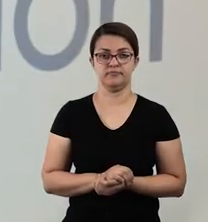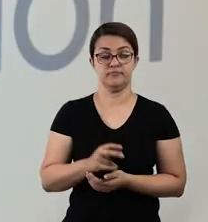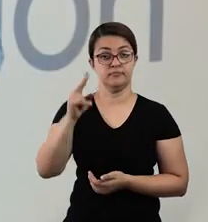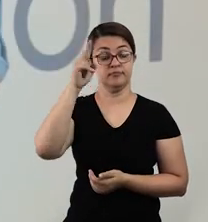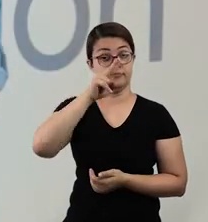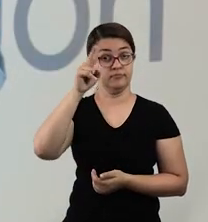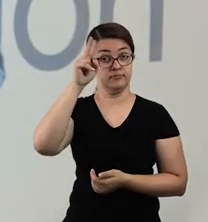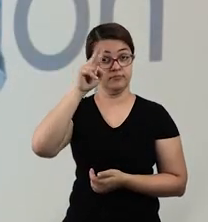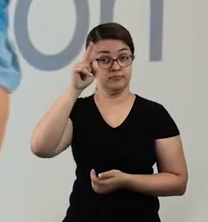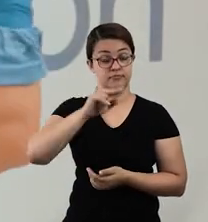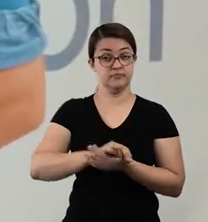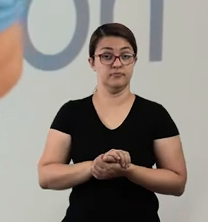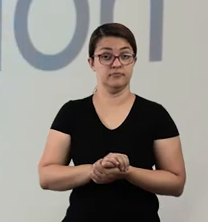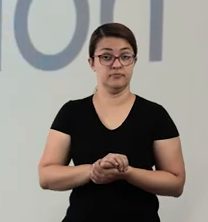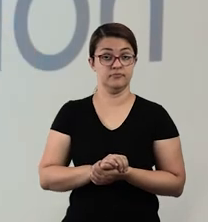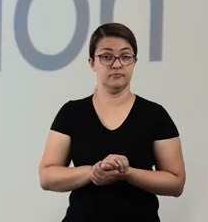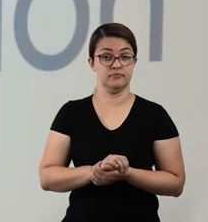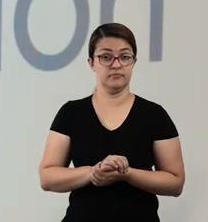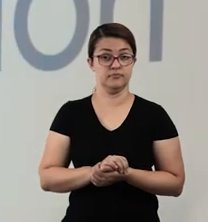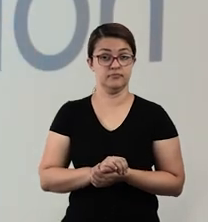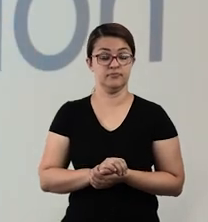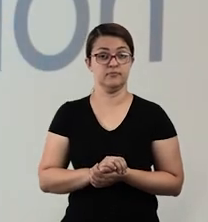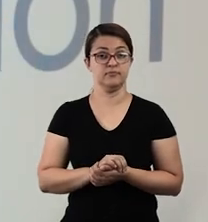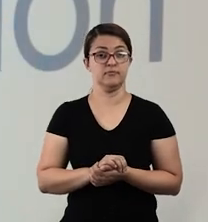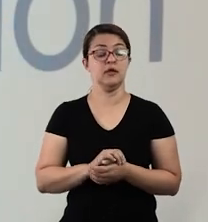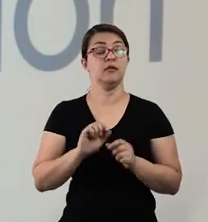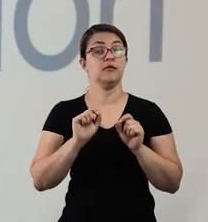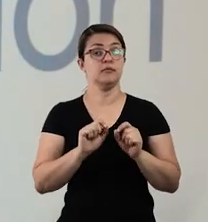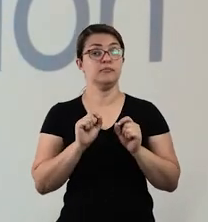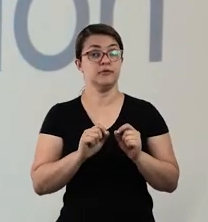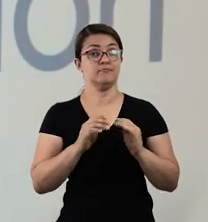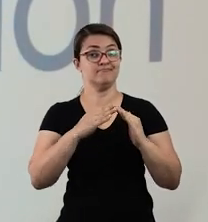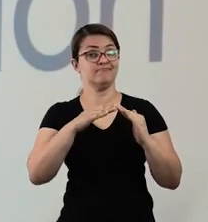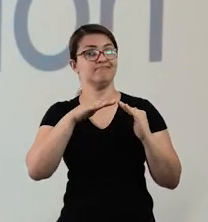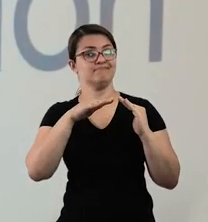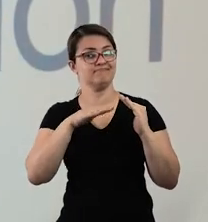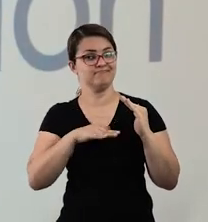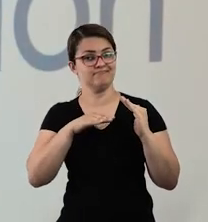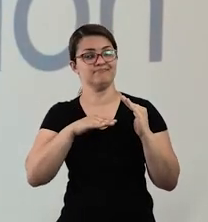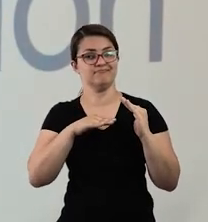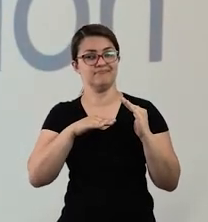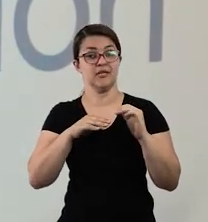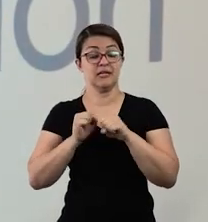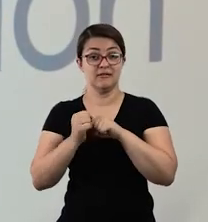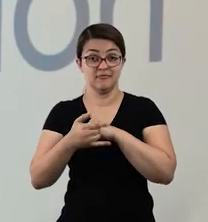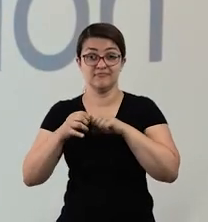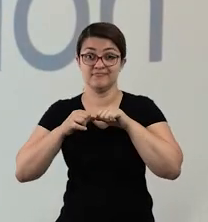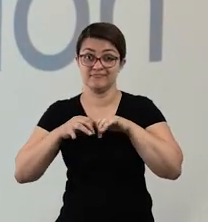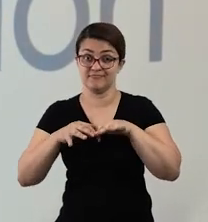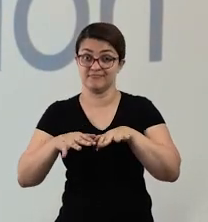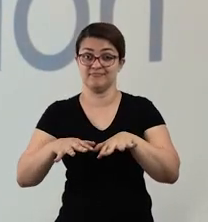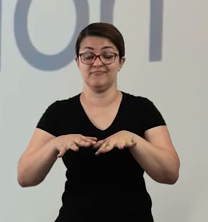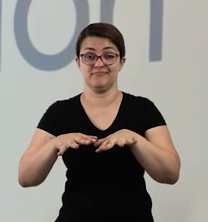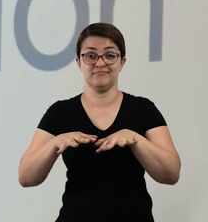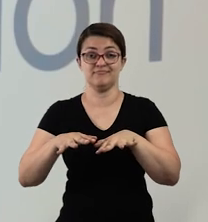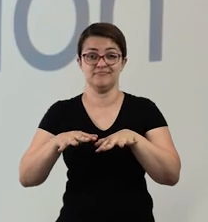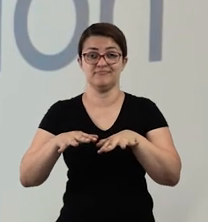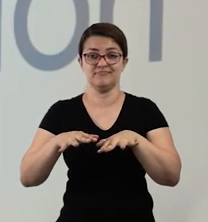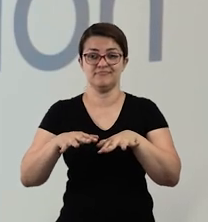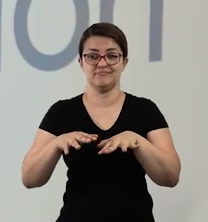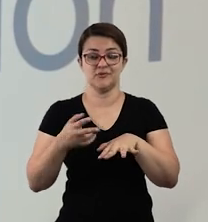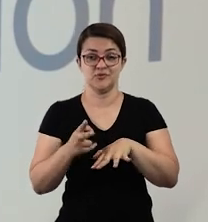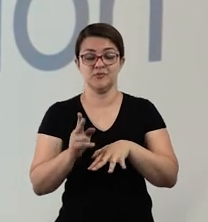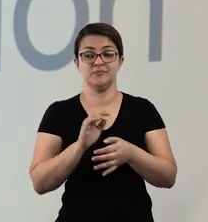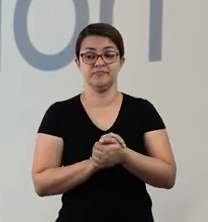Galerinha, lembrando que a quarentena ainda não acabou. Evite aglomerações, tudo bem? Use máscara sempre que sair de